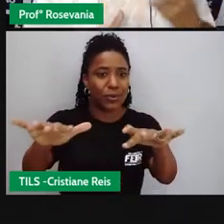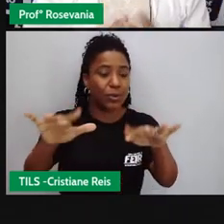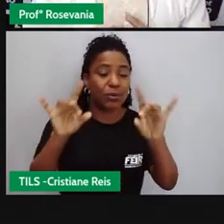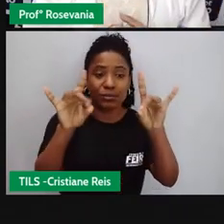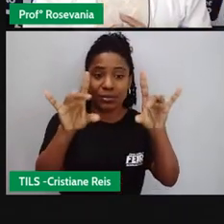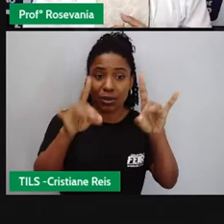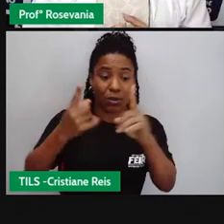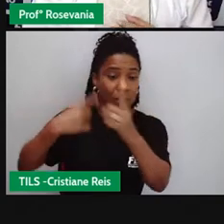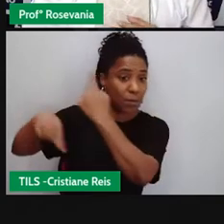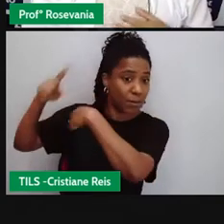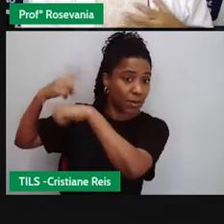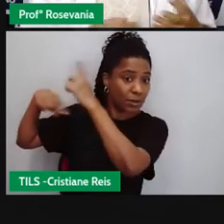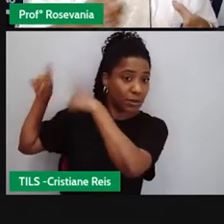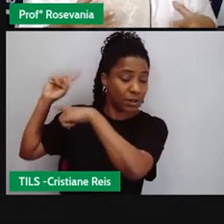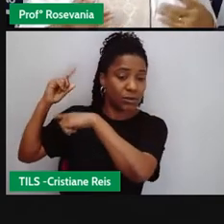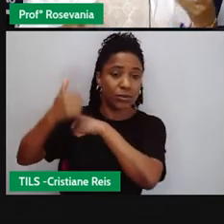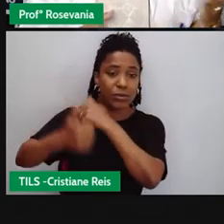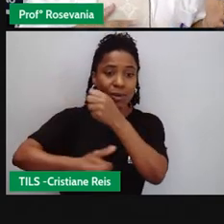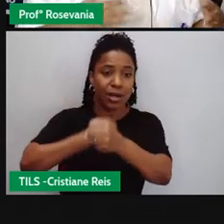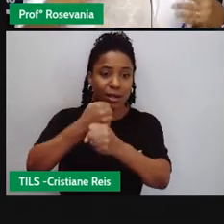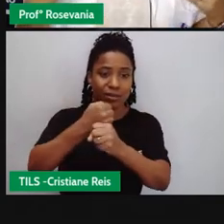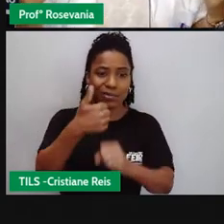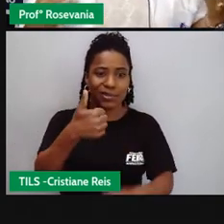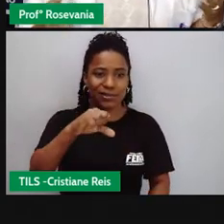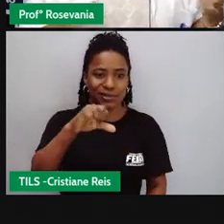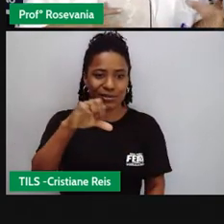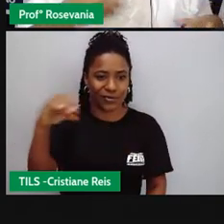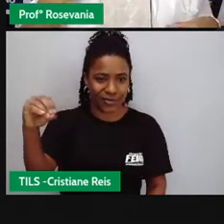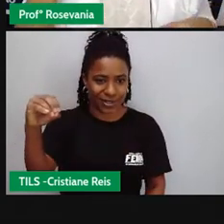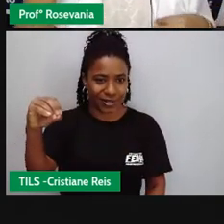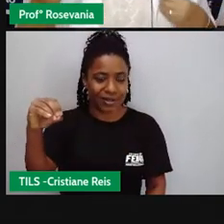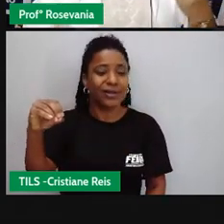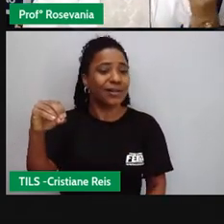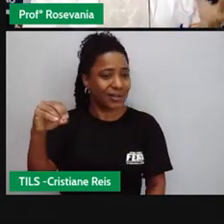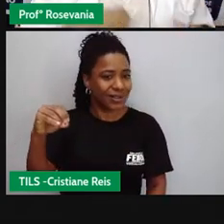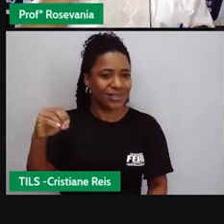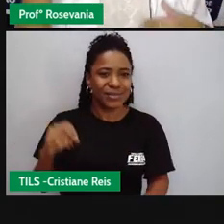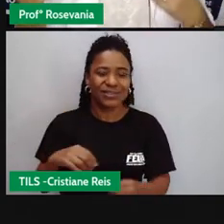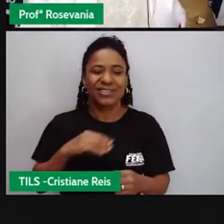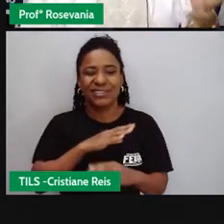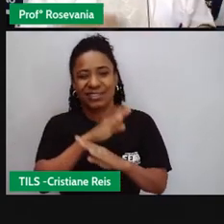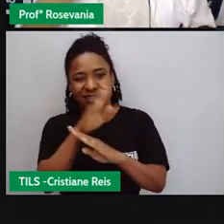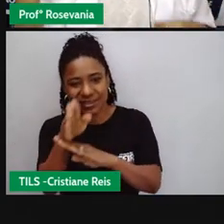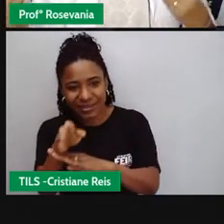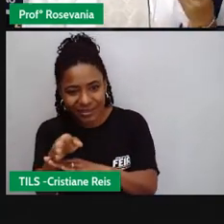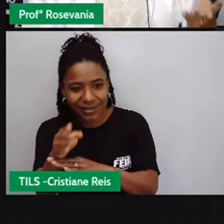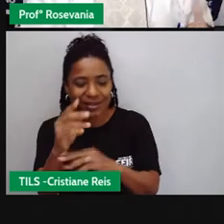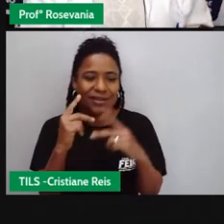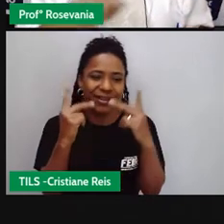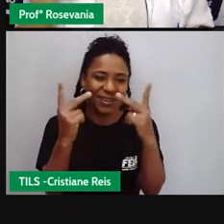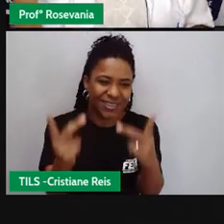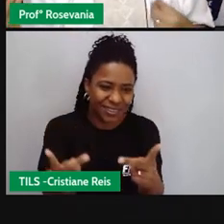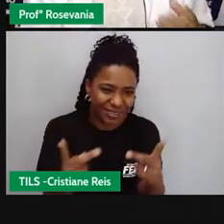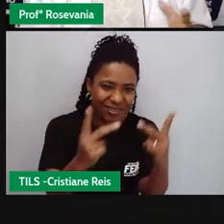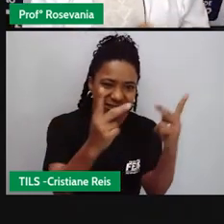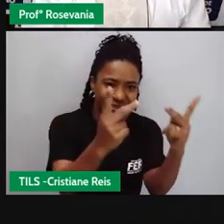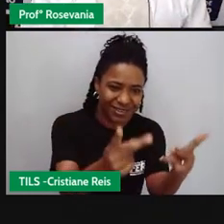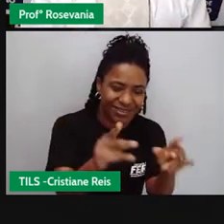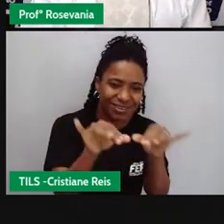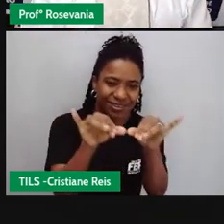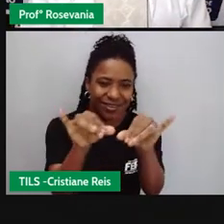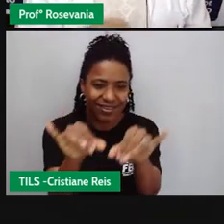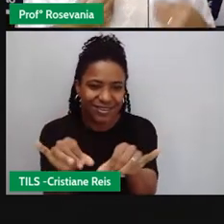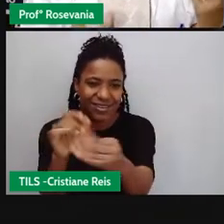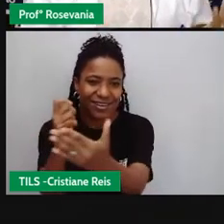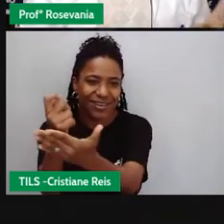início dos anos 90 por aí é tão diferente que a pessoa tinha que ir no campo tinha que ir no supermercado tinha que ir